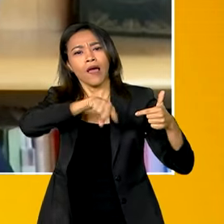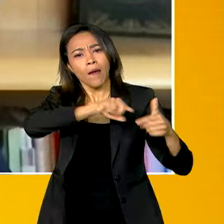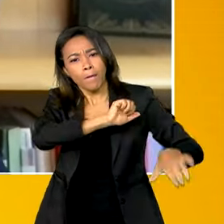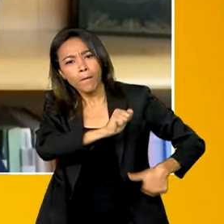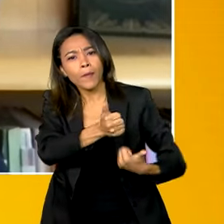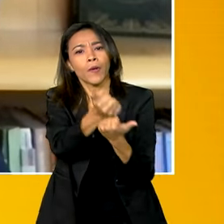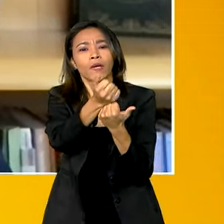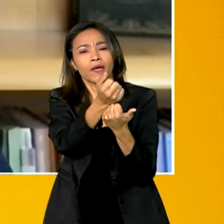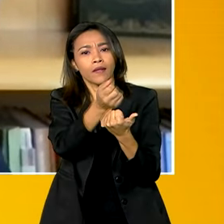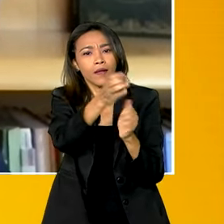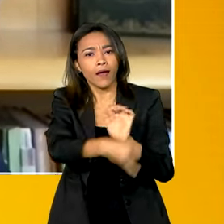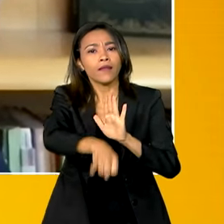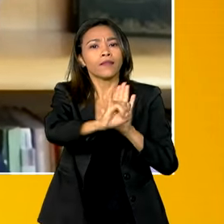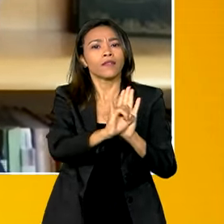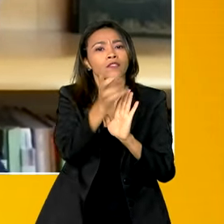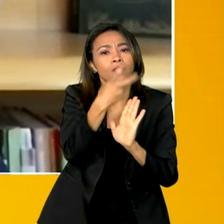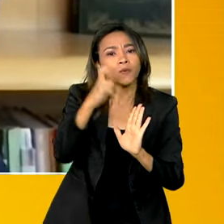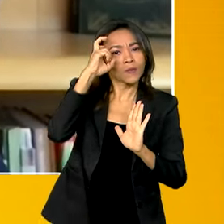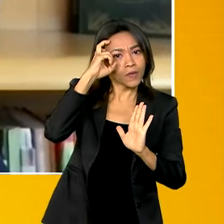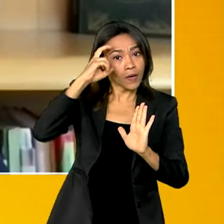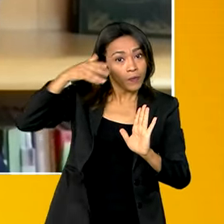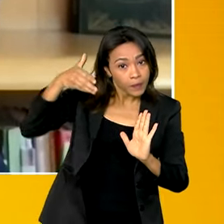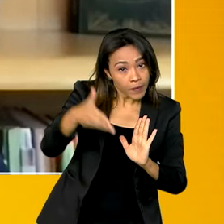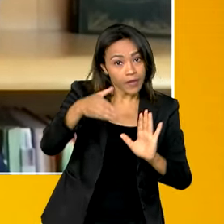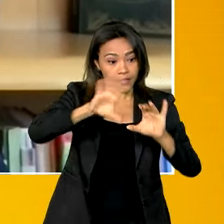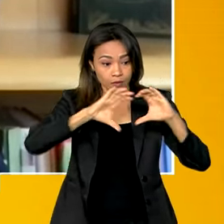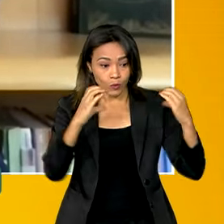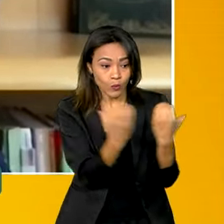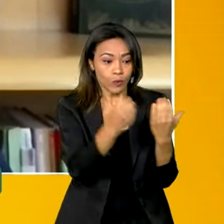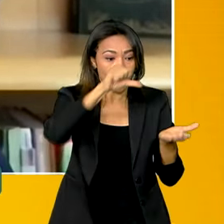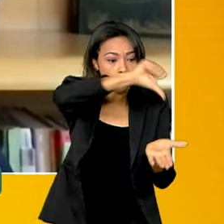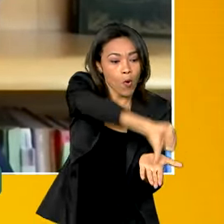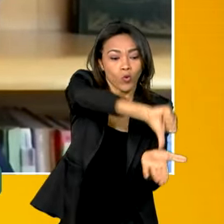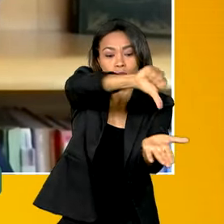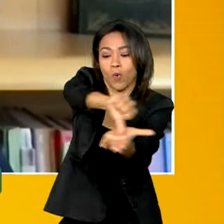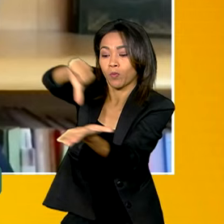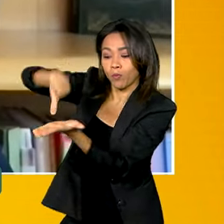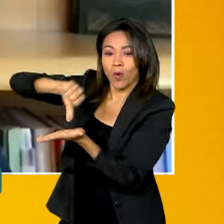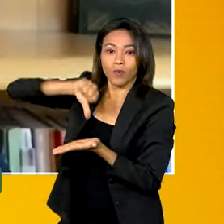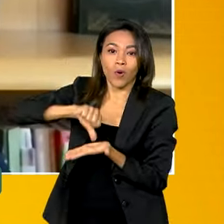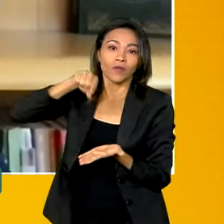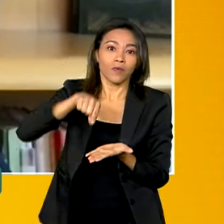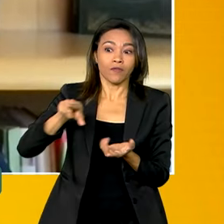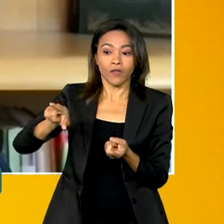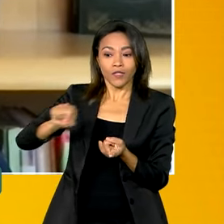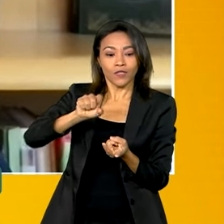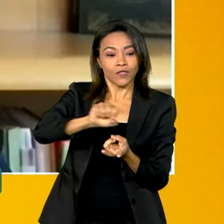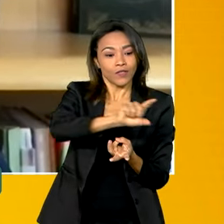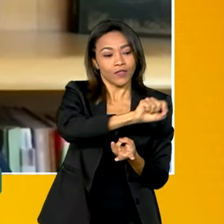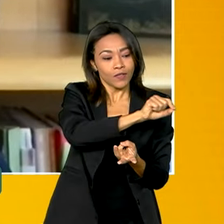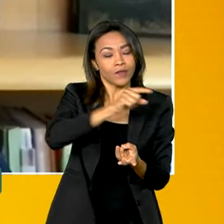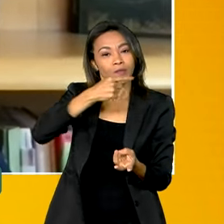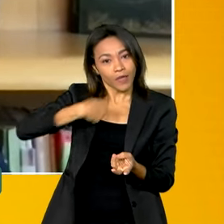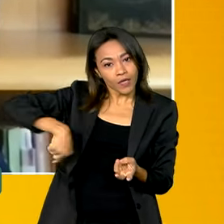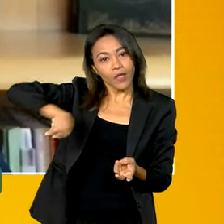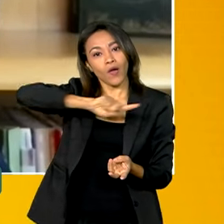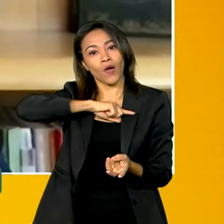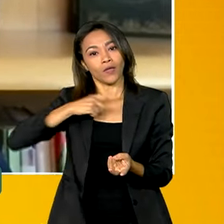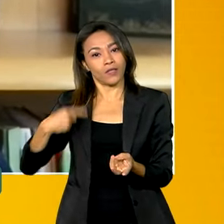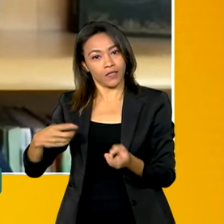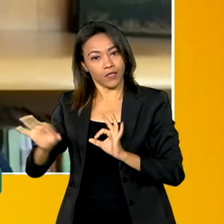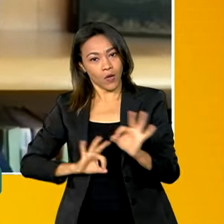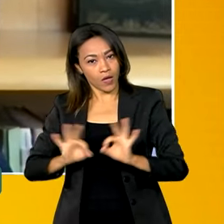identidade cultural. E isso credencia esses pontos de cultura participarem a serem selecionados pelas nossas chamadas, pelos nossos